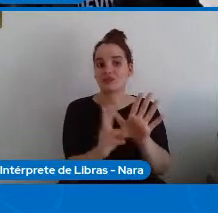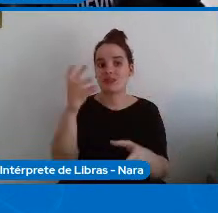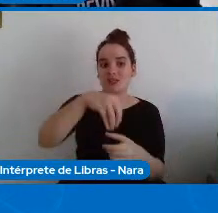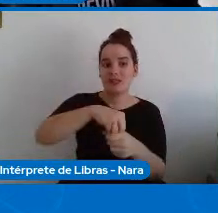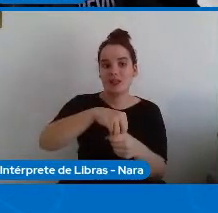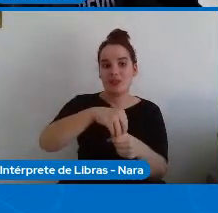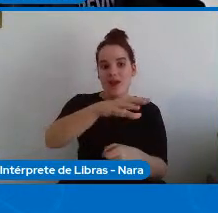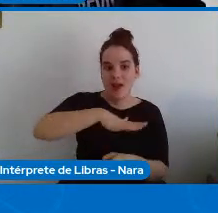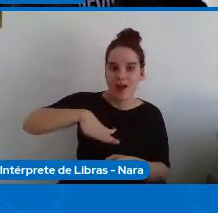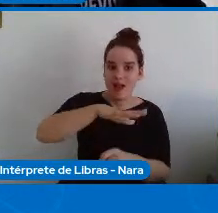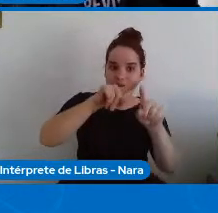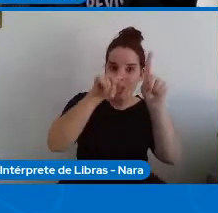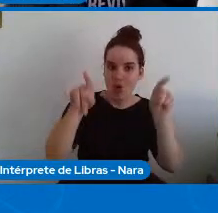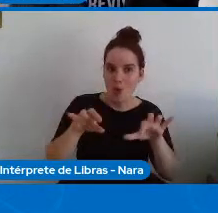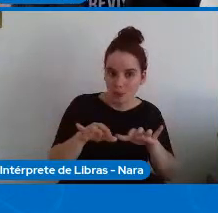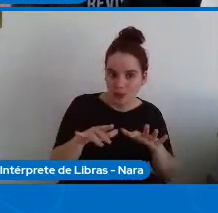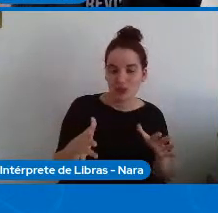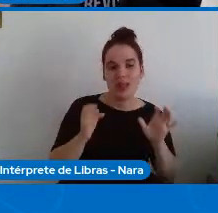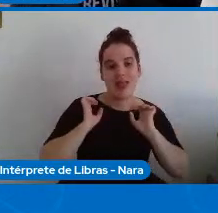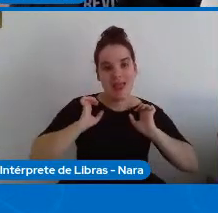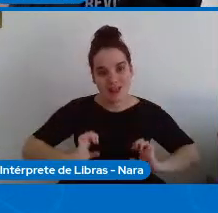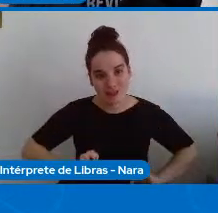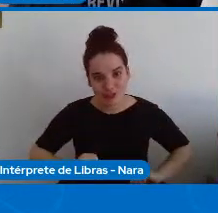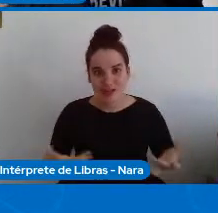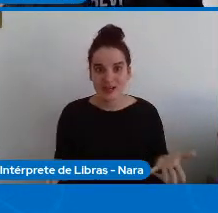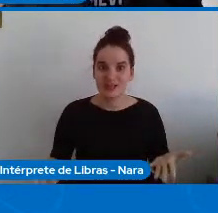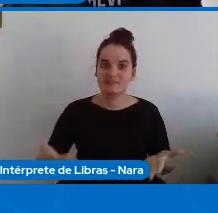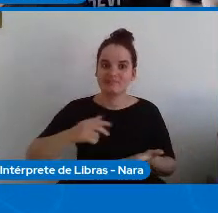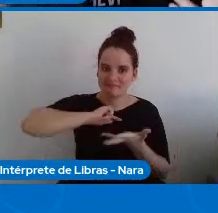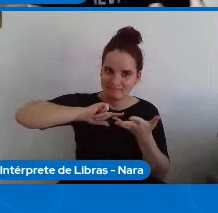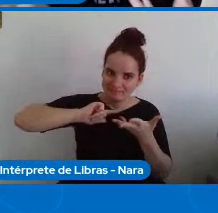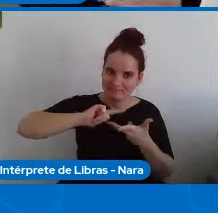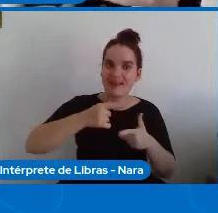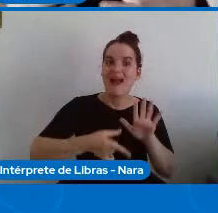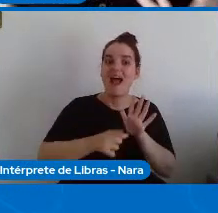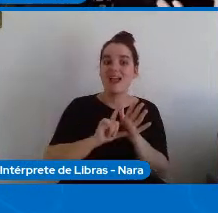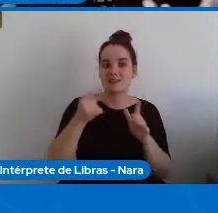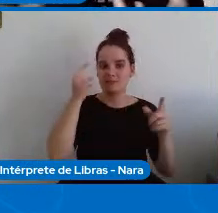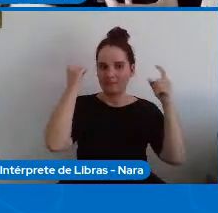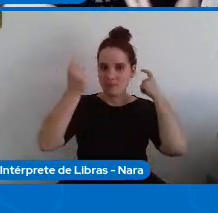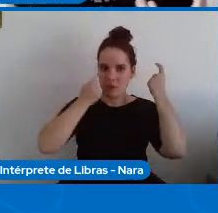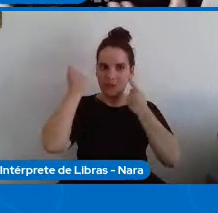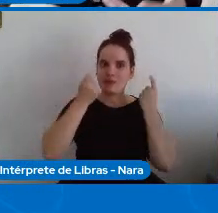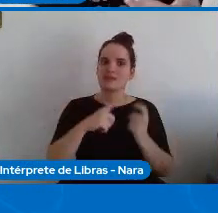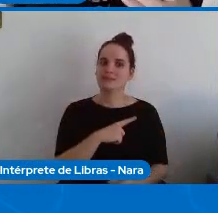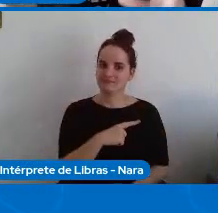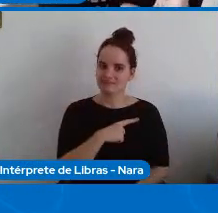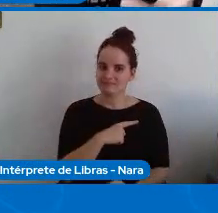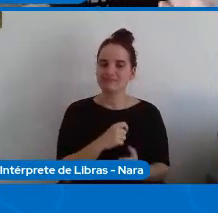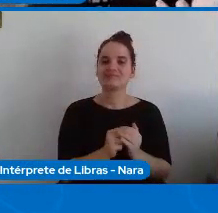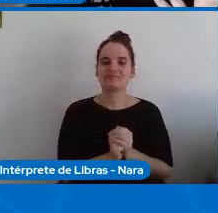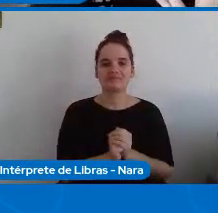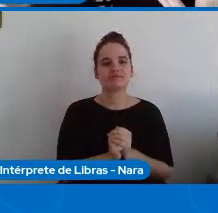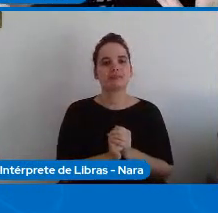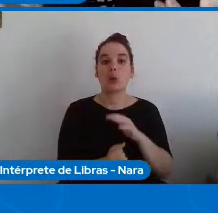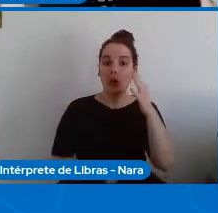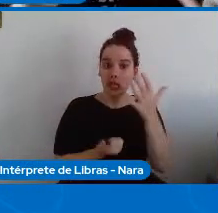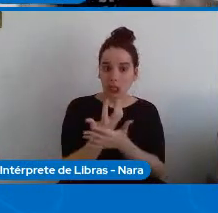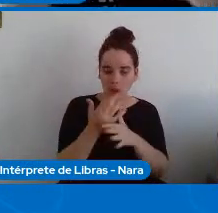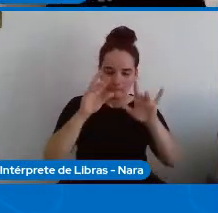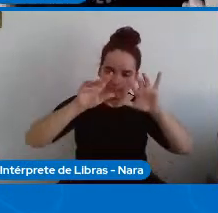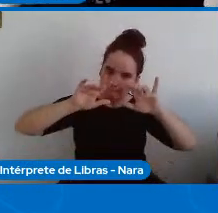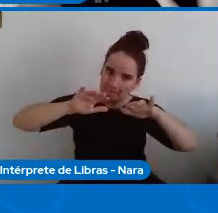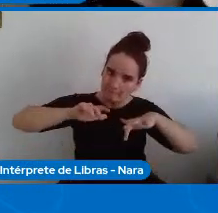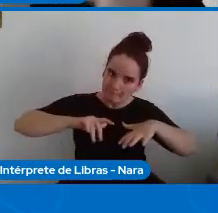do impacto com questões éticas relacionadas naquilo e aí nós aproveitamos e fazemos esse momento de elaboração da matéria